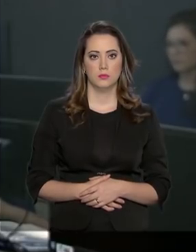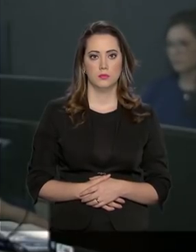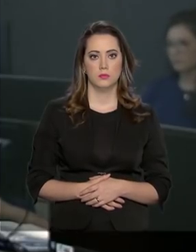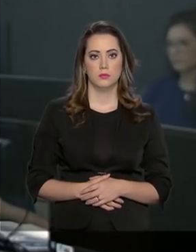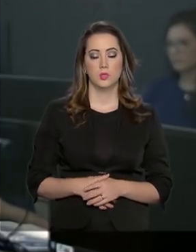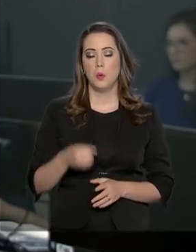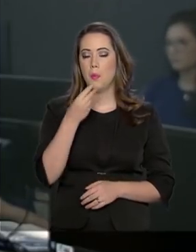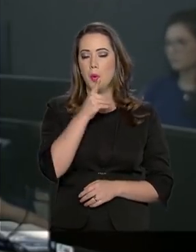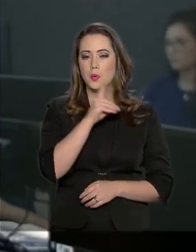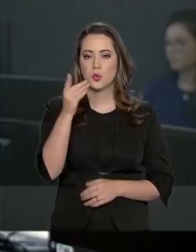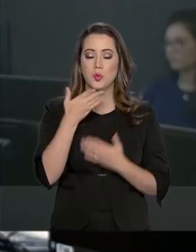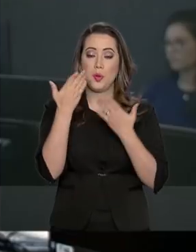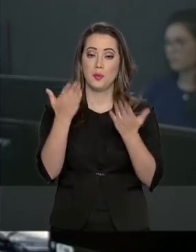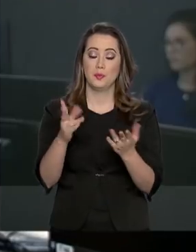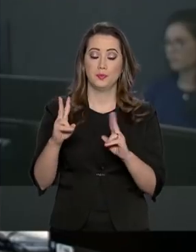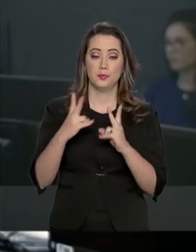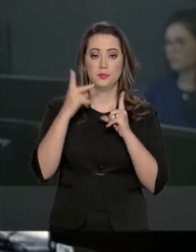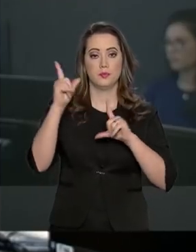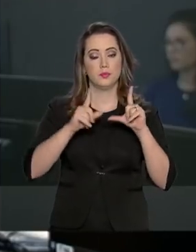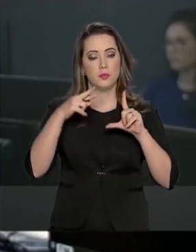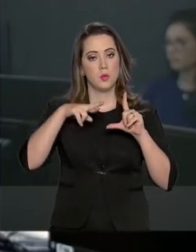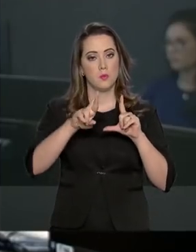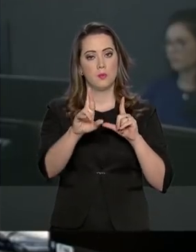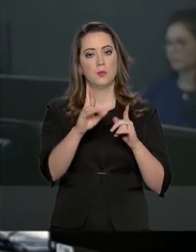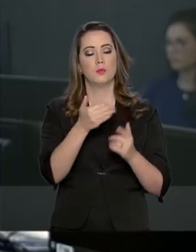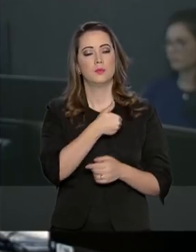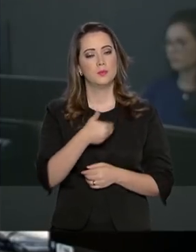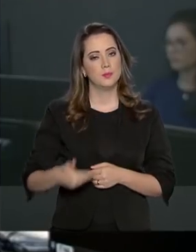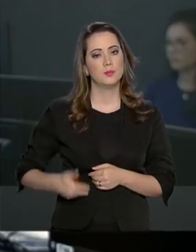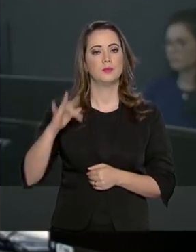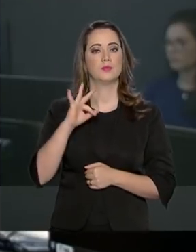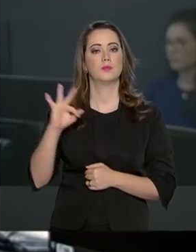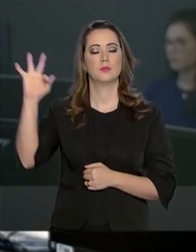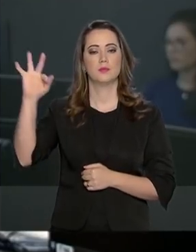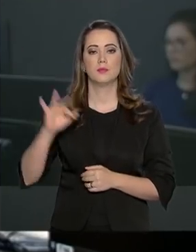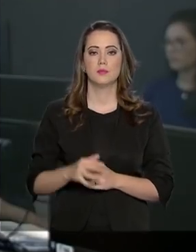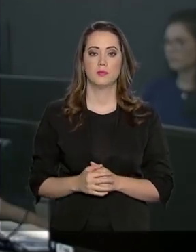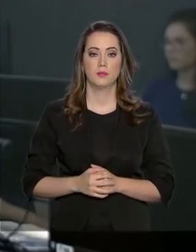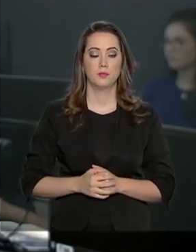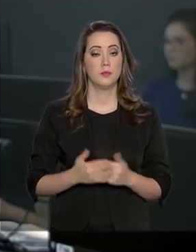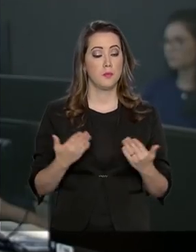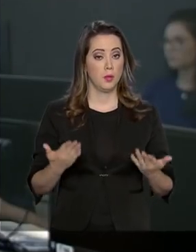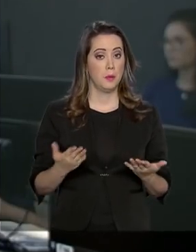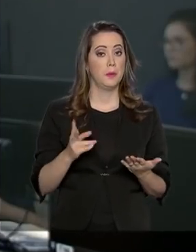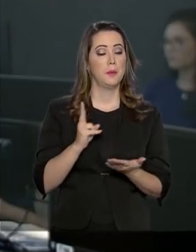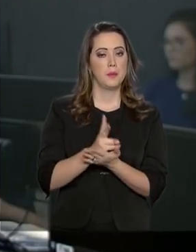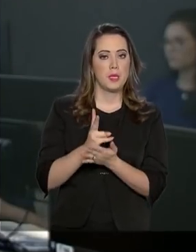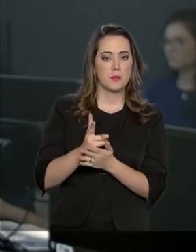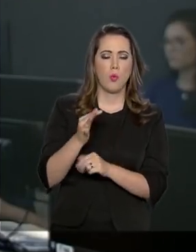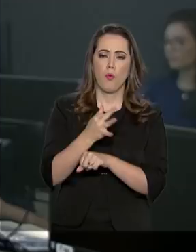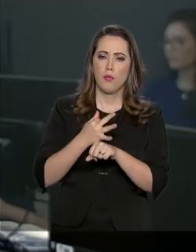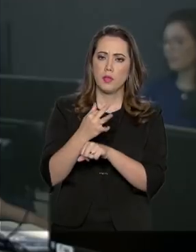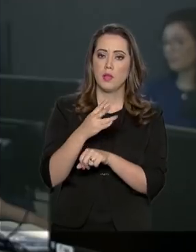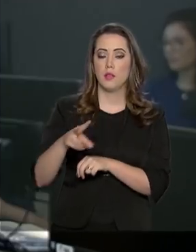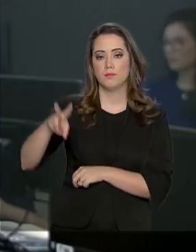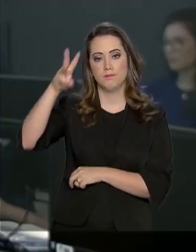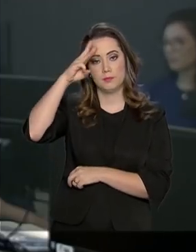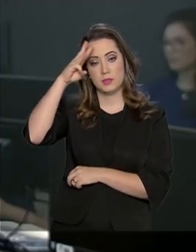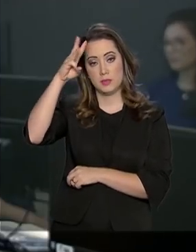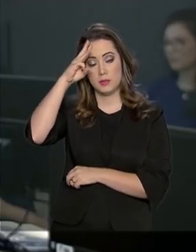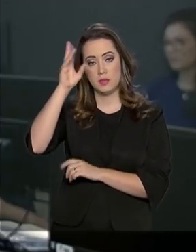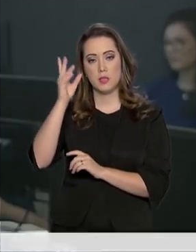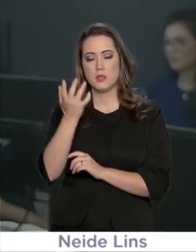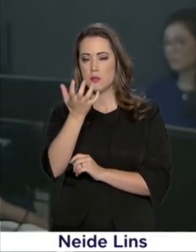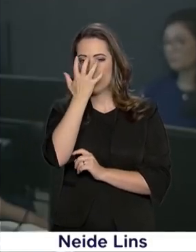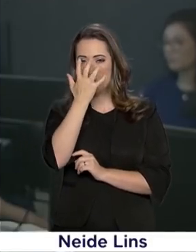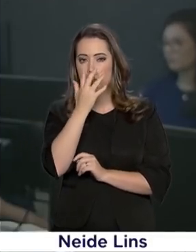Bom dia a você que acompanha a programação da NBR, a TV do Governo Federal. Apesar do feriado, a terça-feira de Carnaval foi um dia